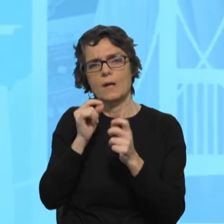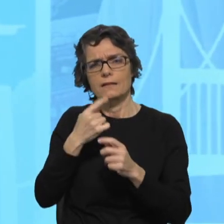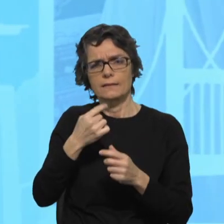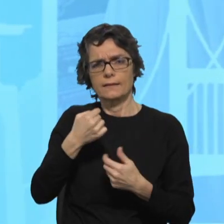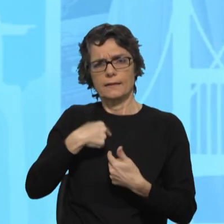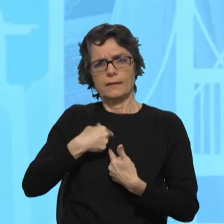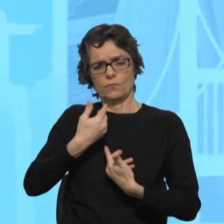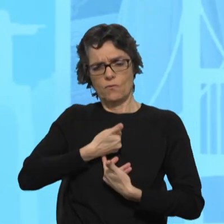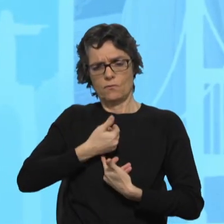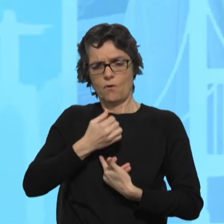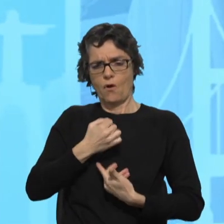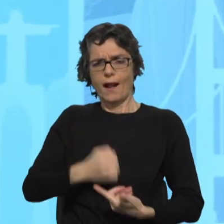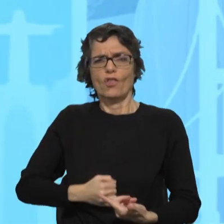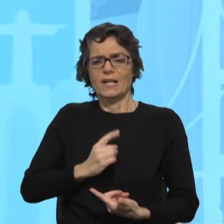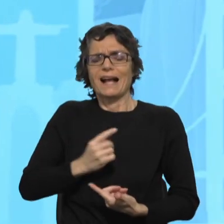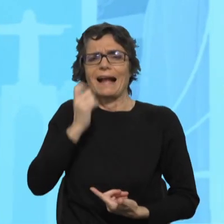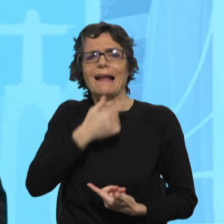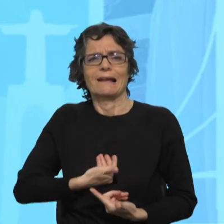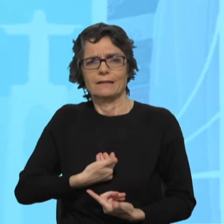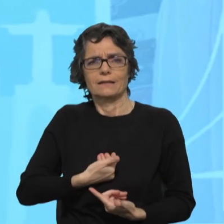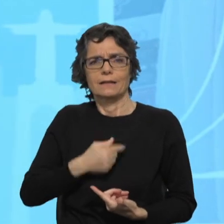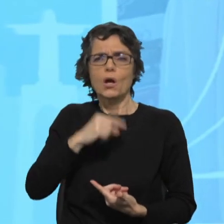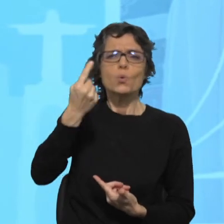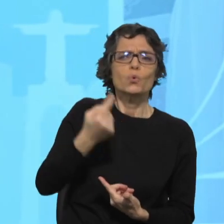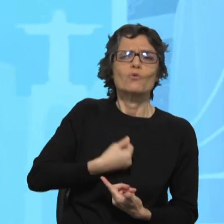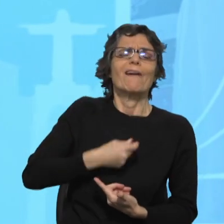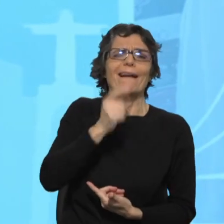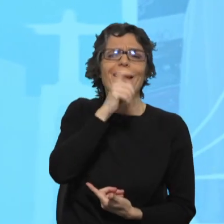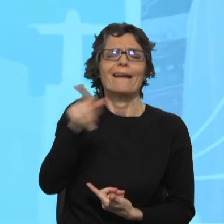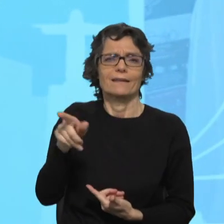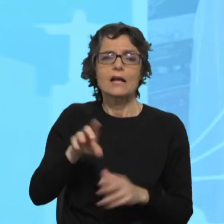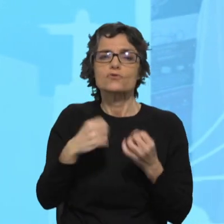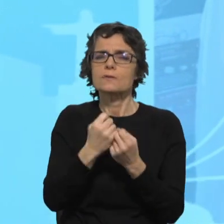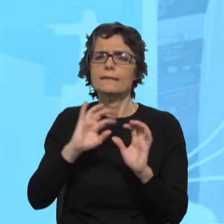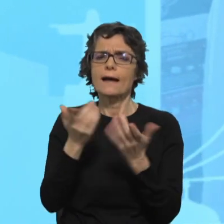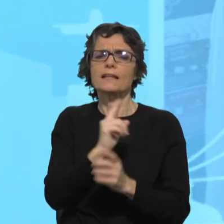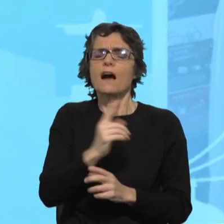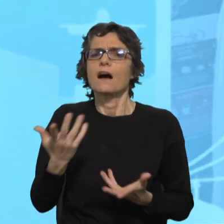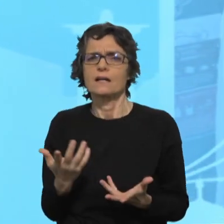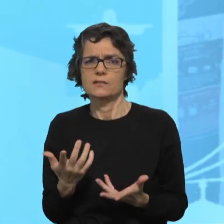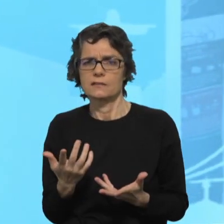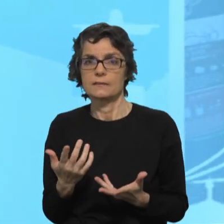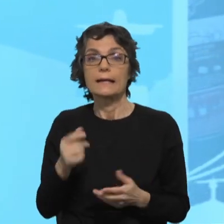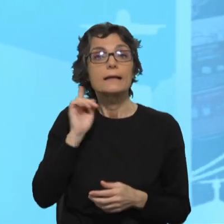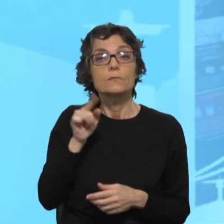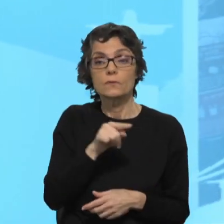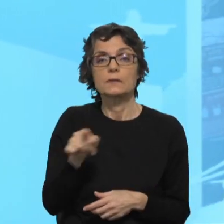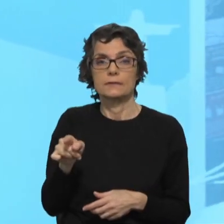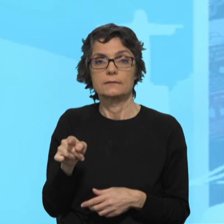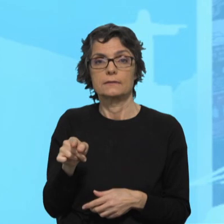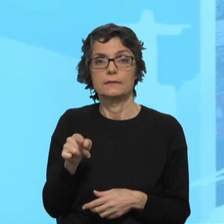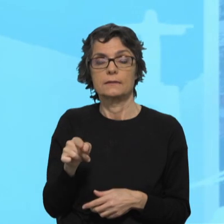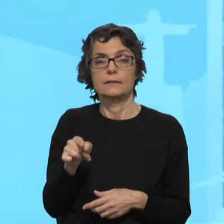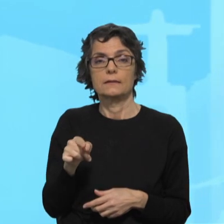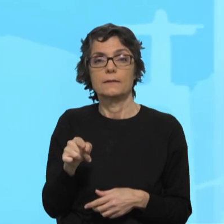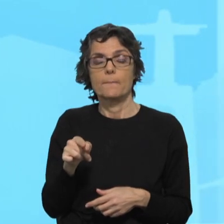cristãos, em diálogo com não cristãos e o que é a sociedade onde estamos. Porque, de facto, é muito importante, aliás, nós